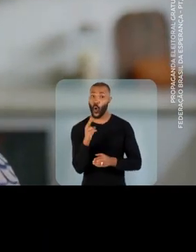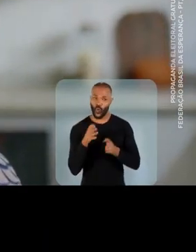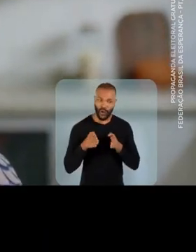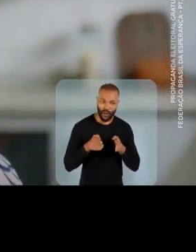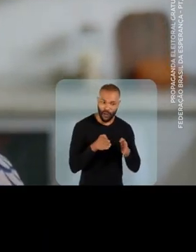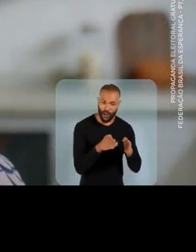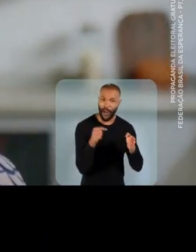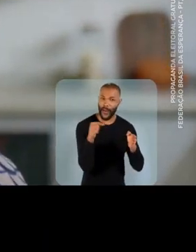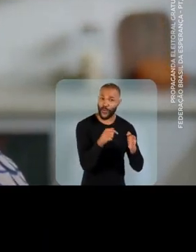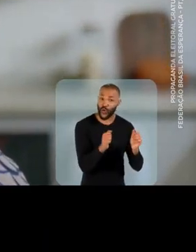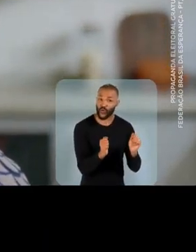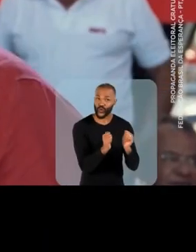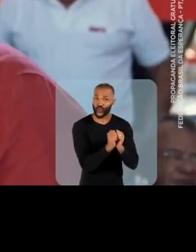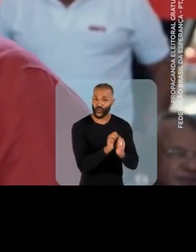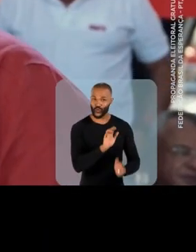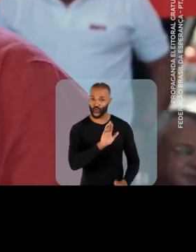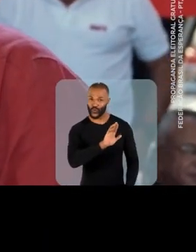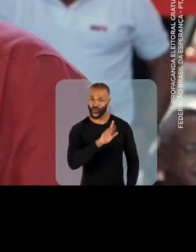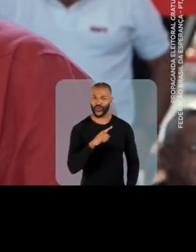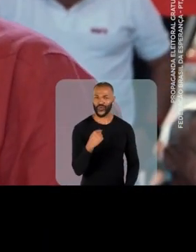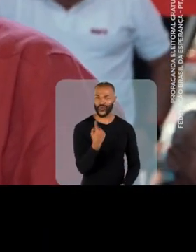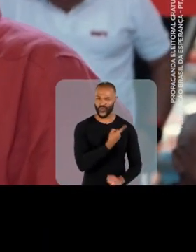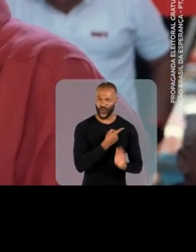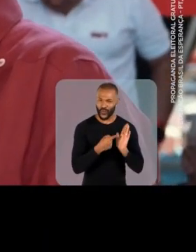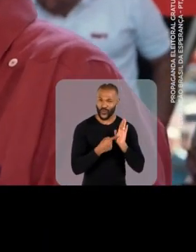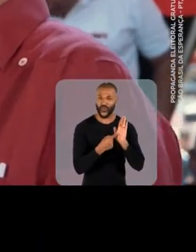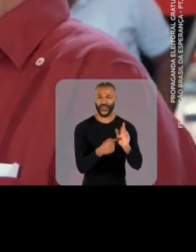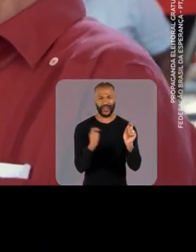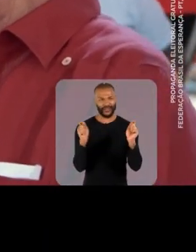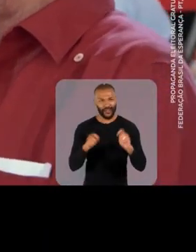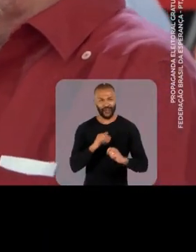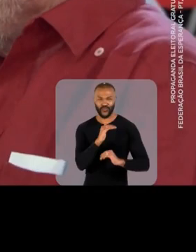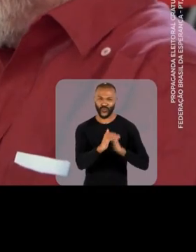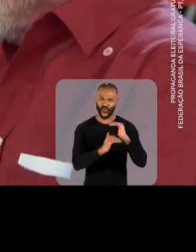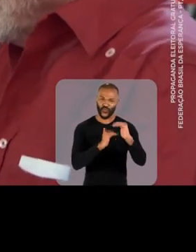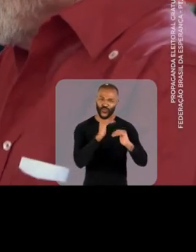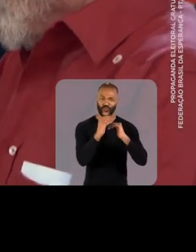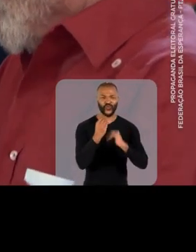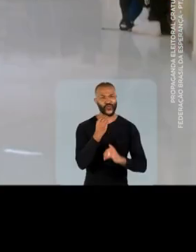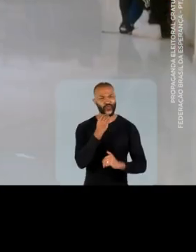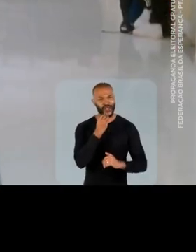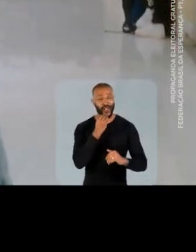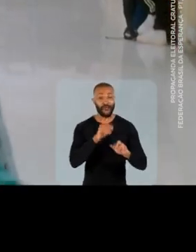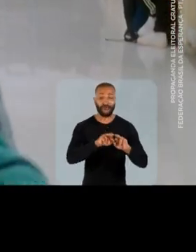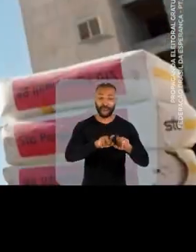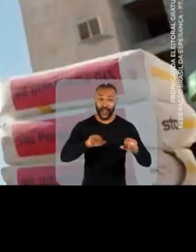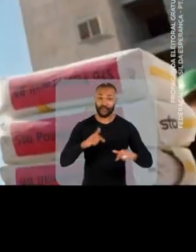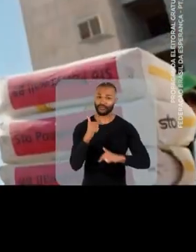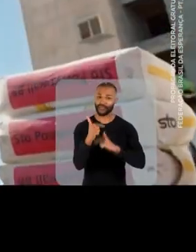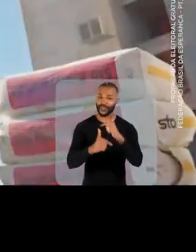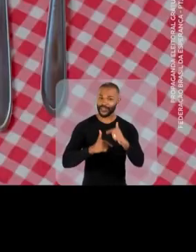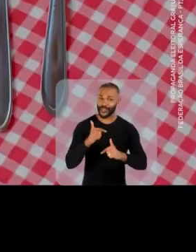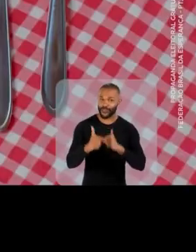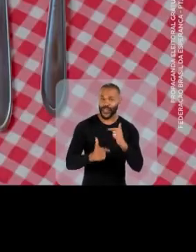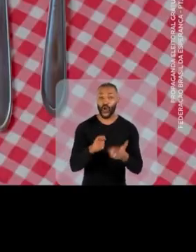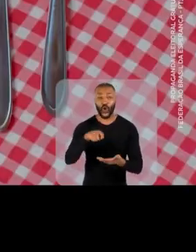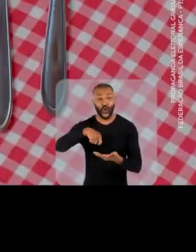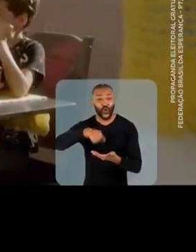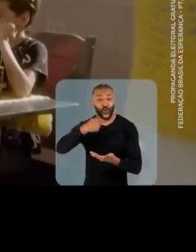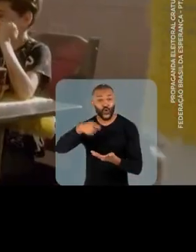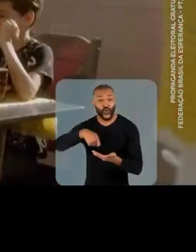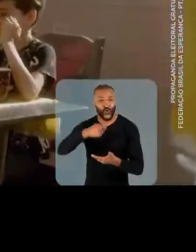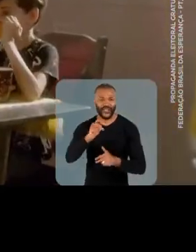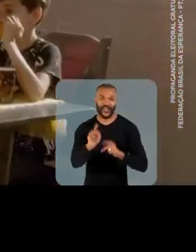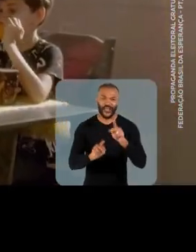Ou aquele em que, ao lado de Lula, nós provamos que é possível crescer com mais oportunidade, emprego, humida na